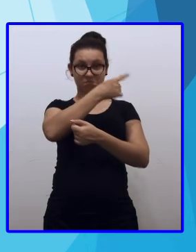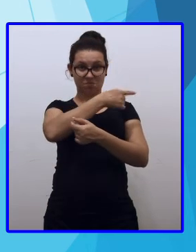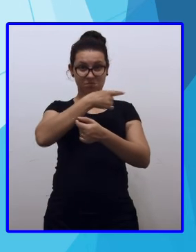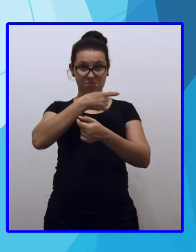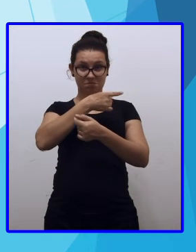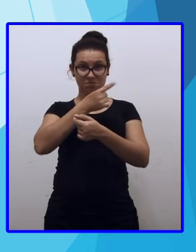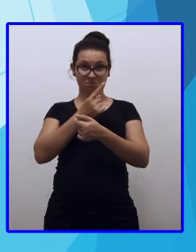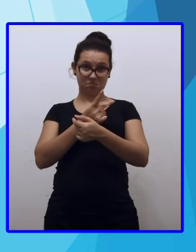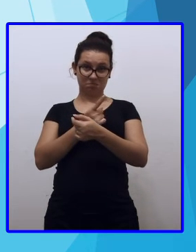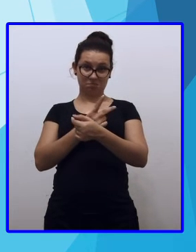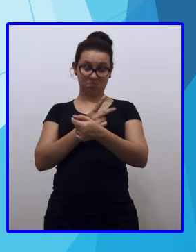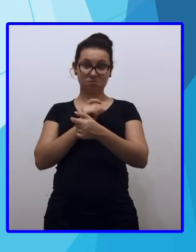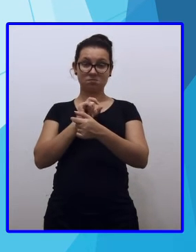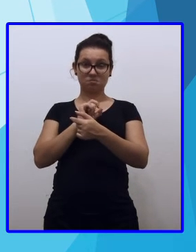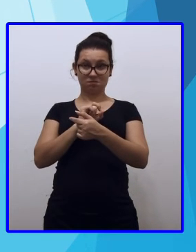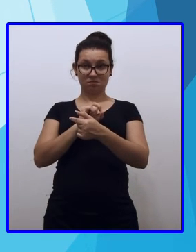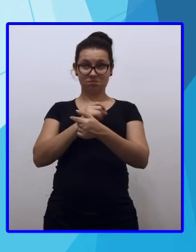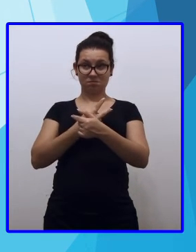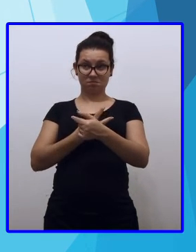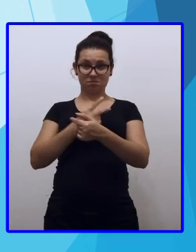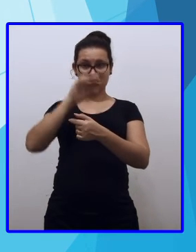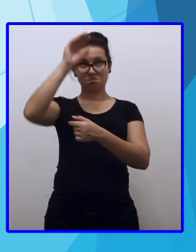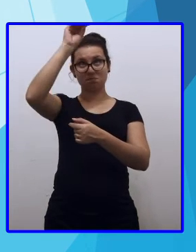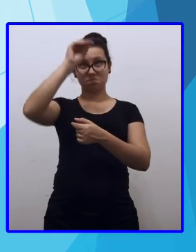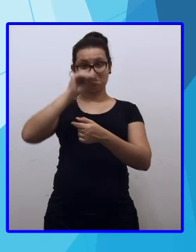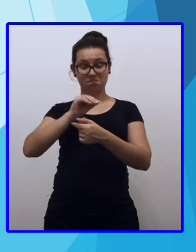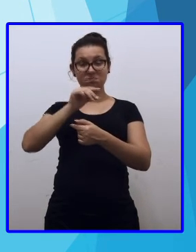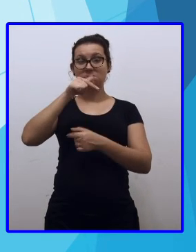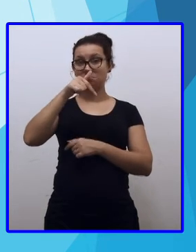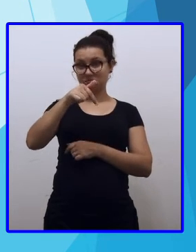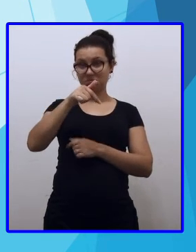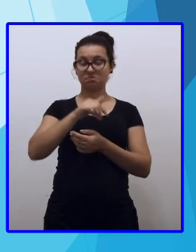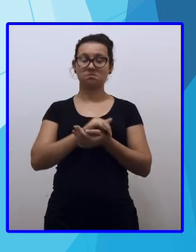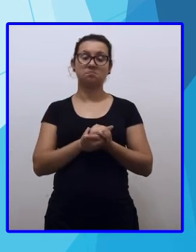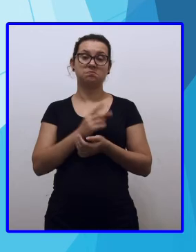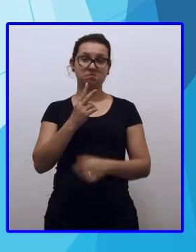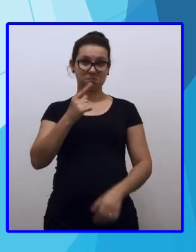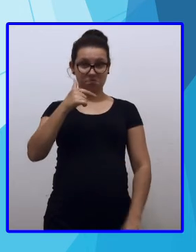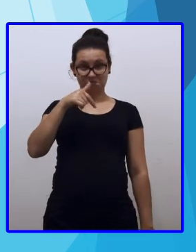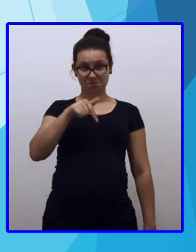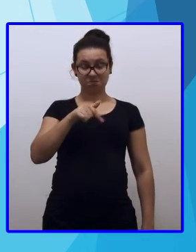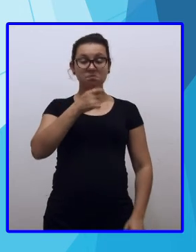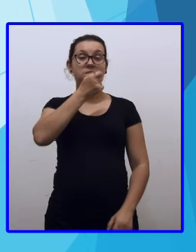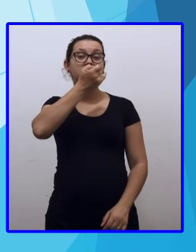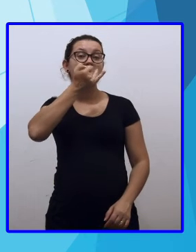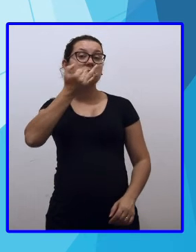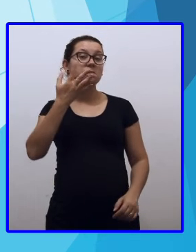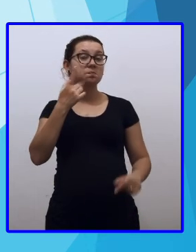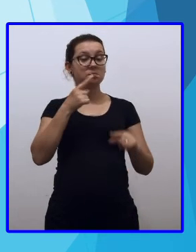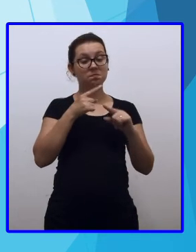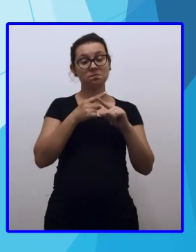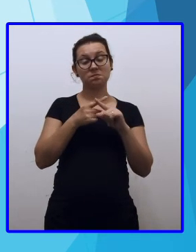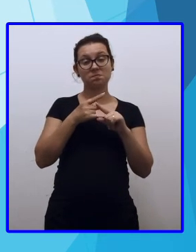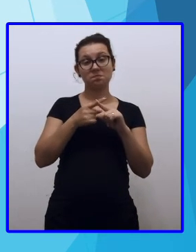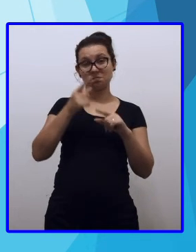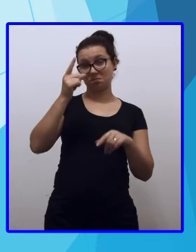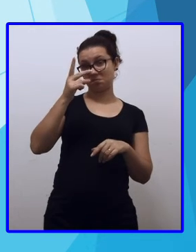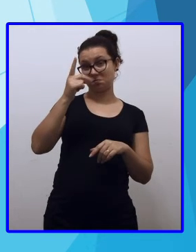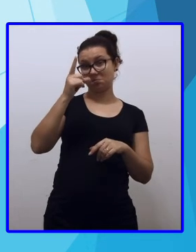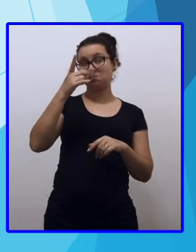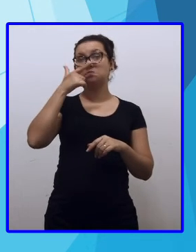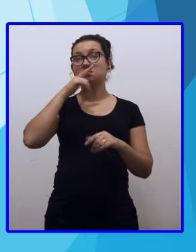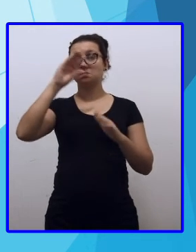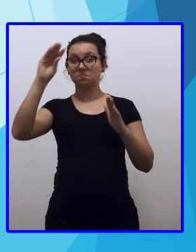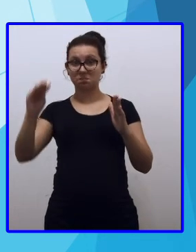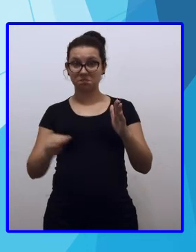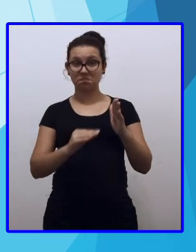2. Abaixo 7 da centena, 27. Quantas vezes o 12 cabe